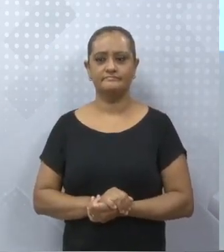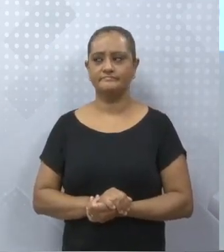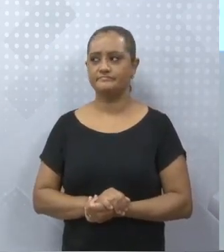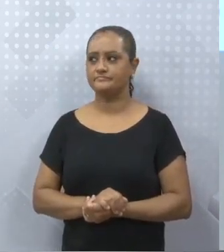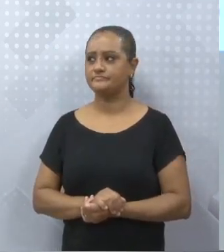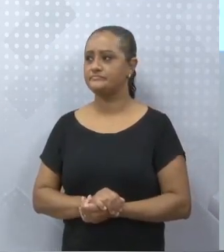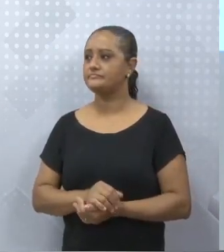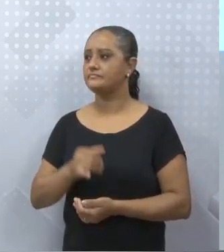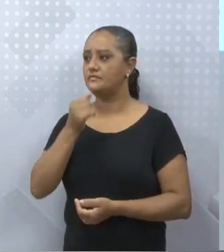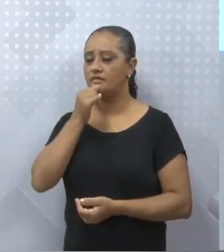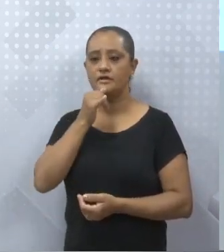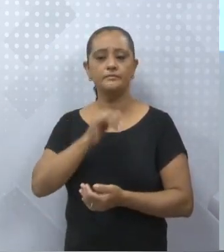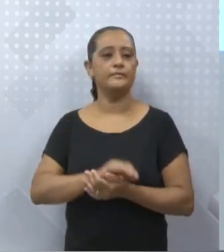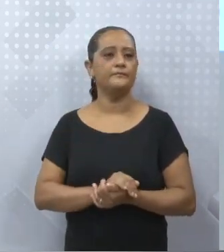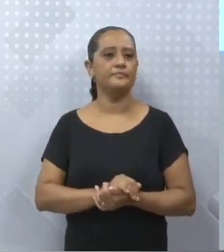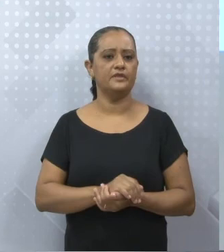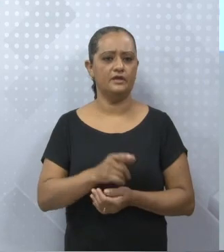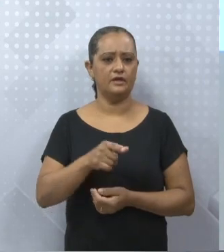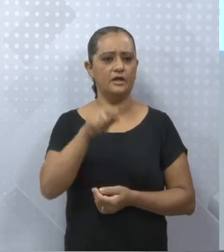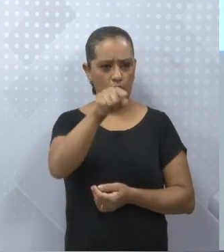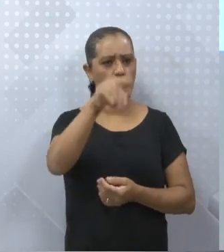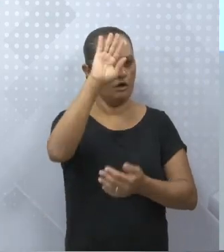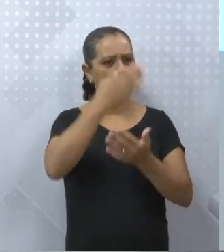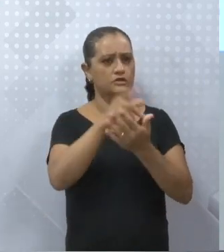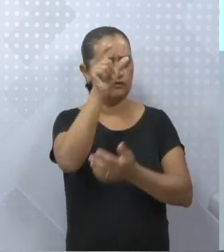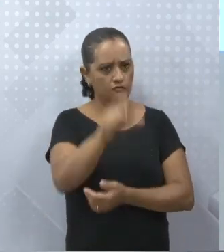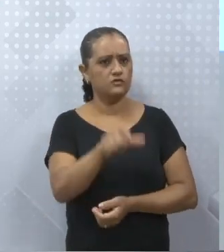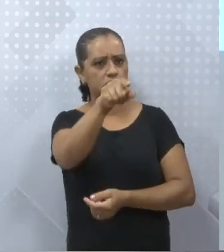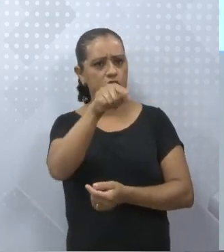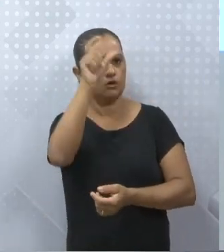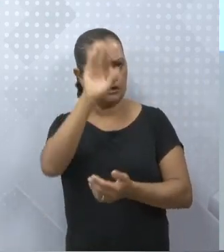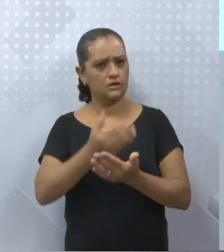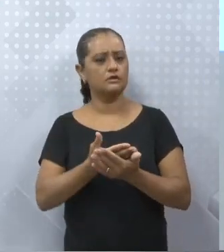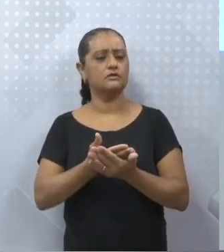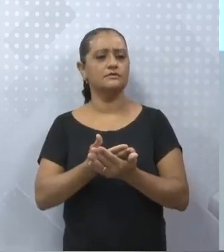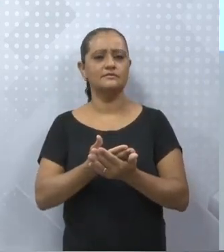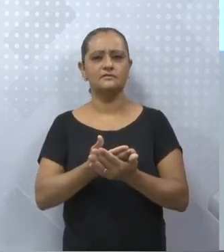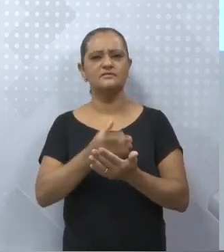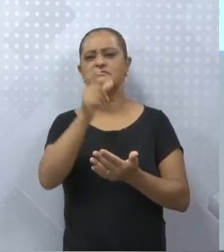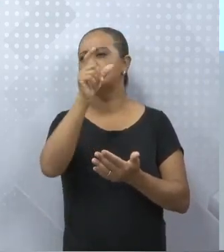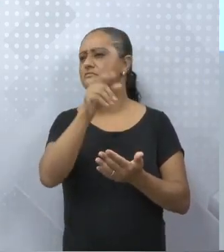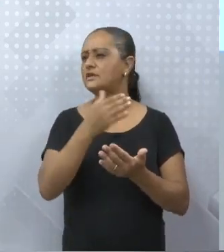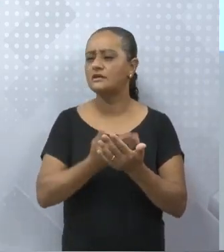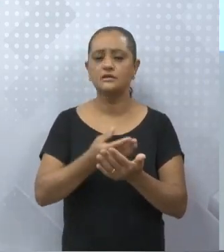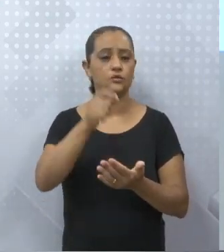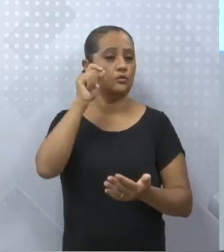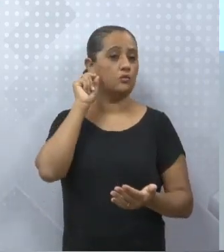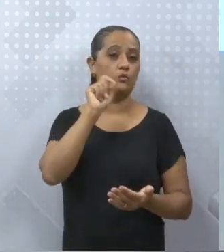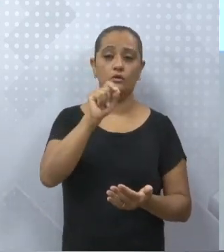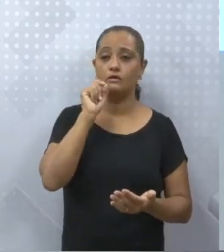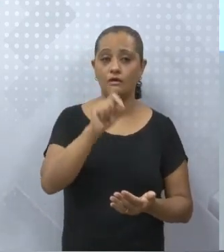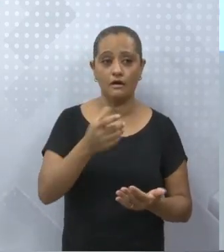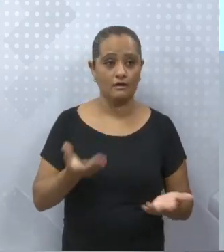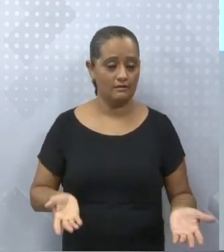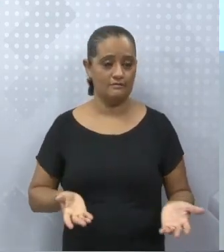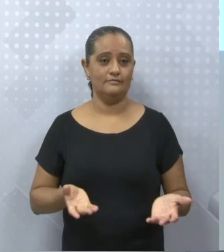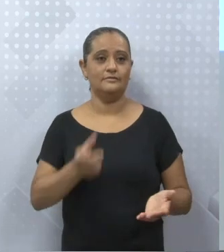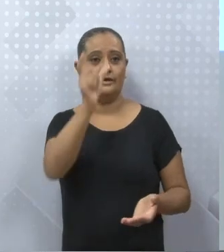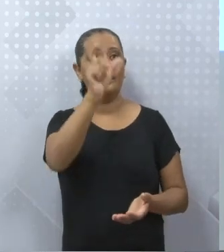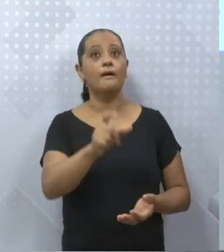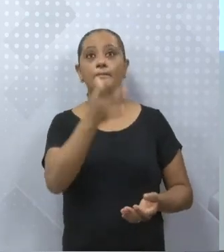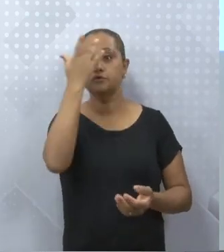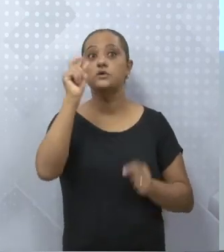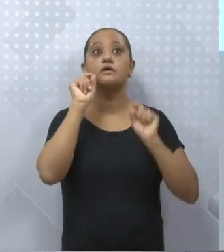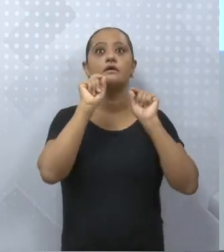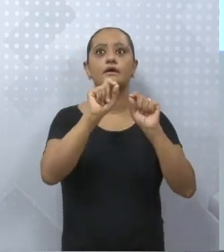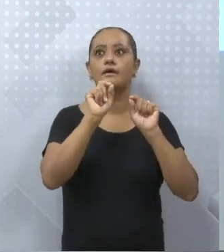Porque se eu dissesse, eu acredito em você. Marília acreditava em você. Acreditava em quem? Logo, eu fiz com a pergunta.